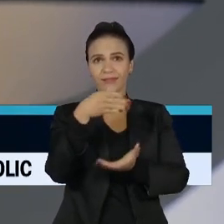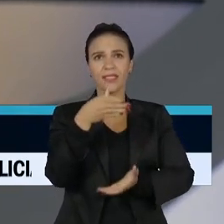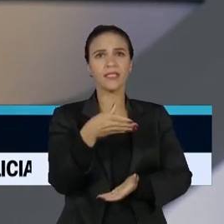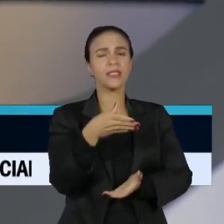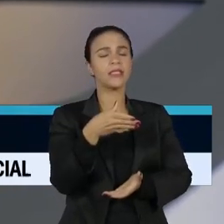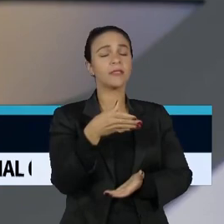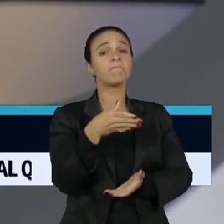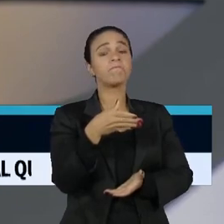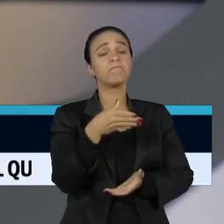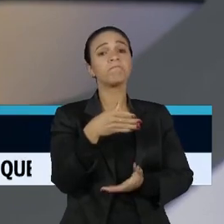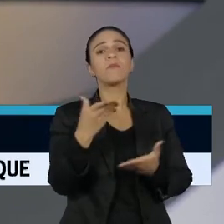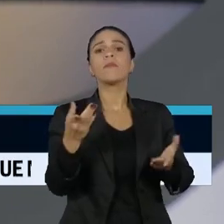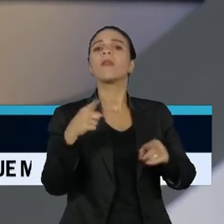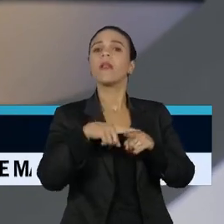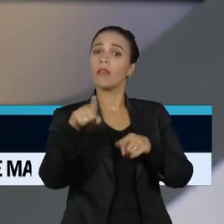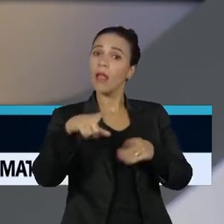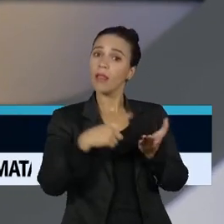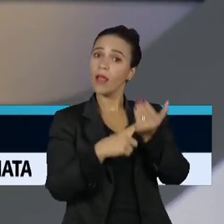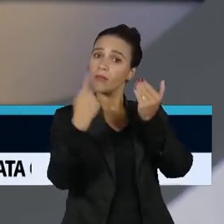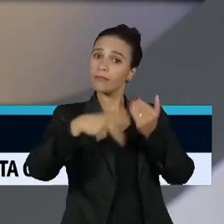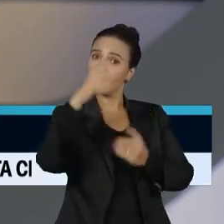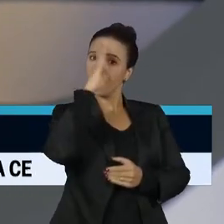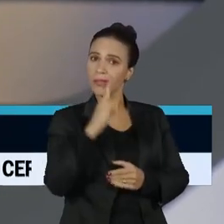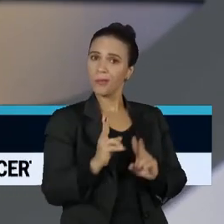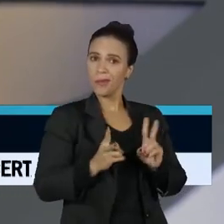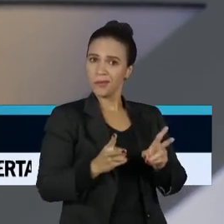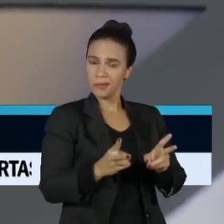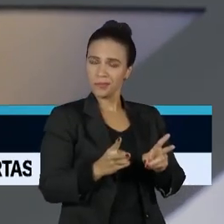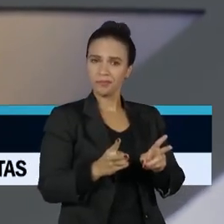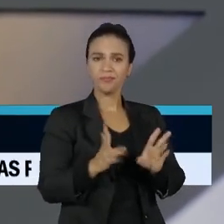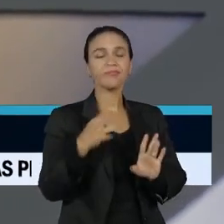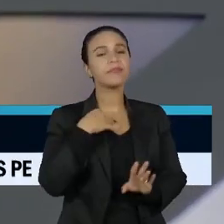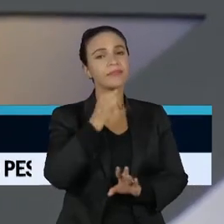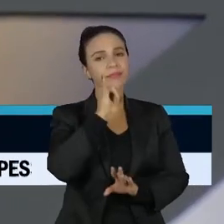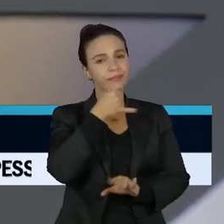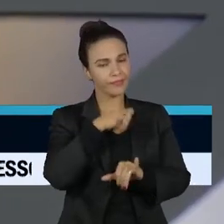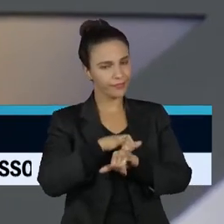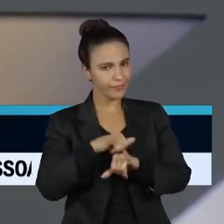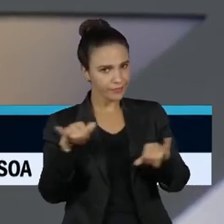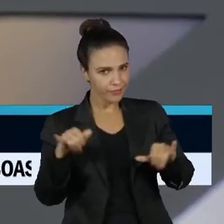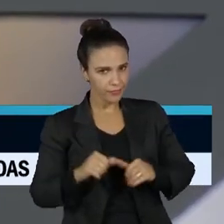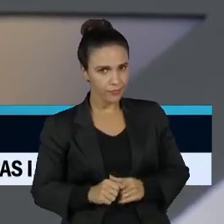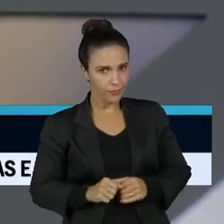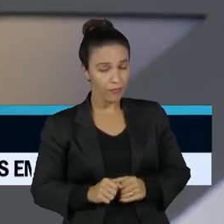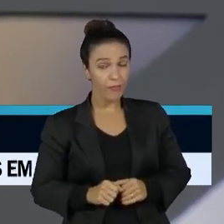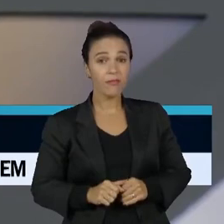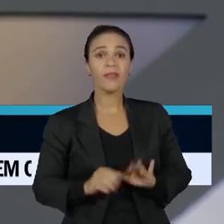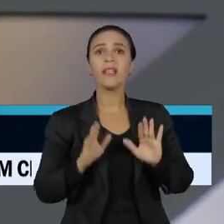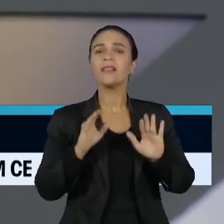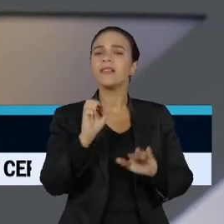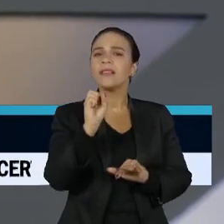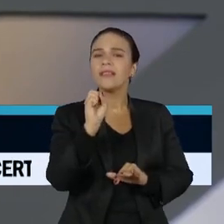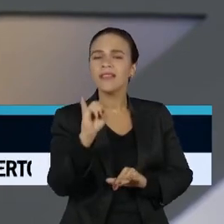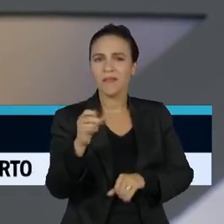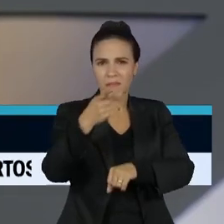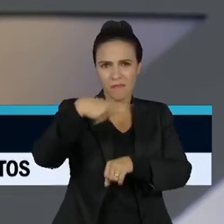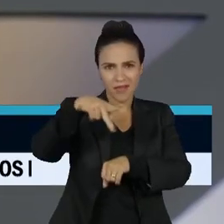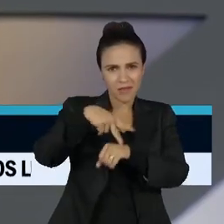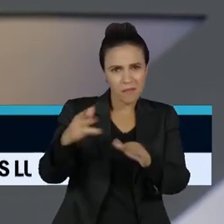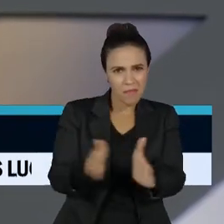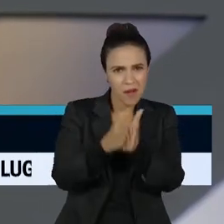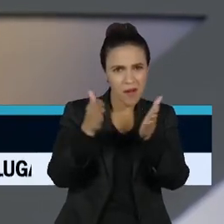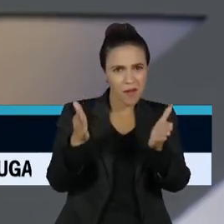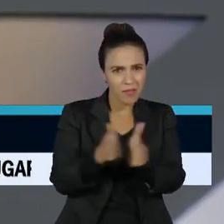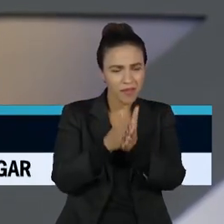e por tecnologia nacional. Porque eu lamento dizer, se os países pobres não tiverem